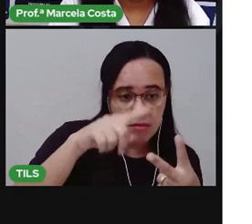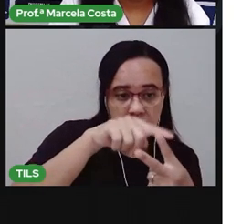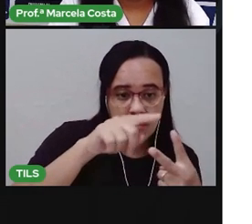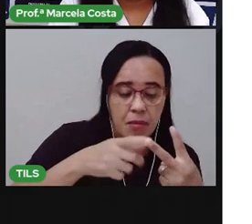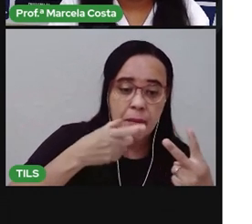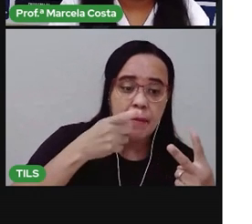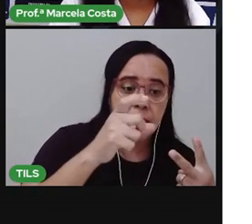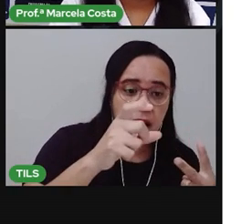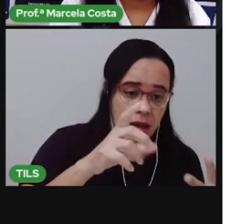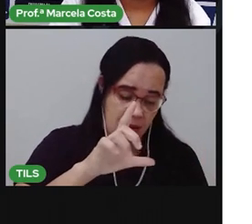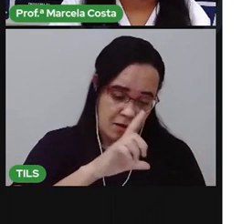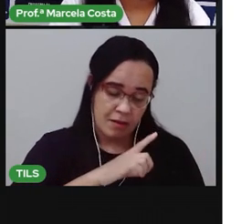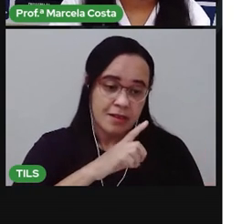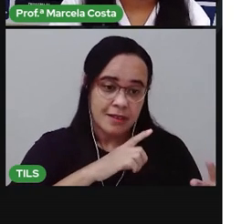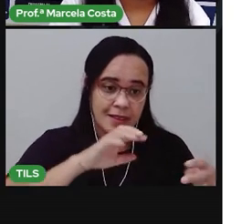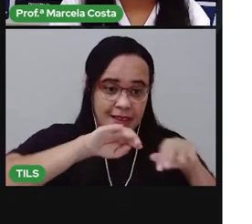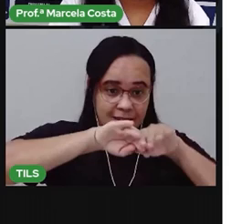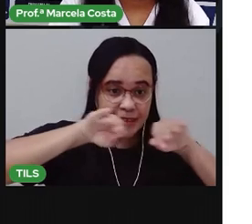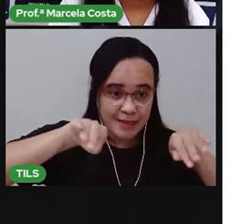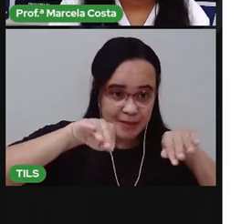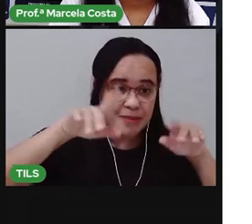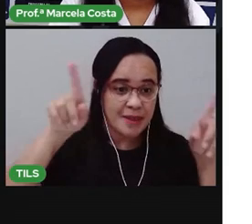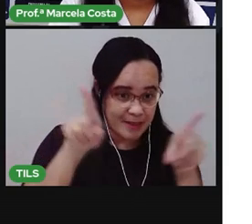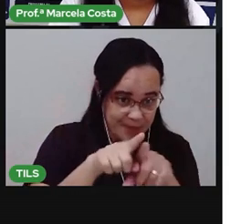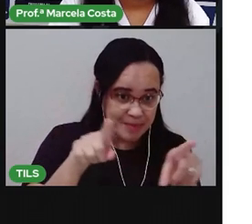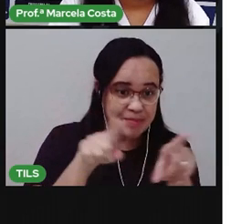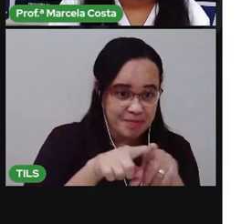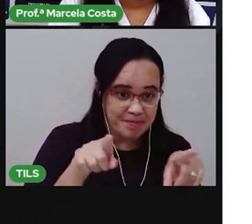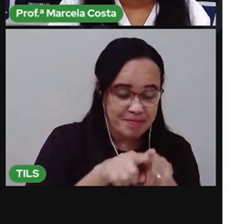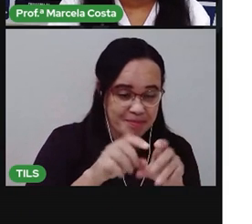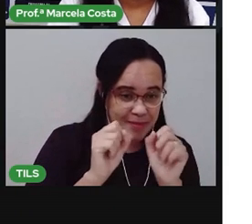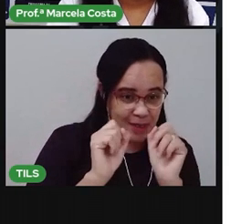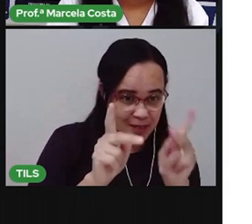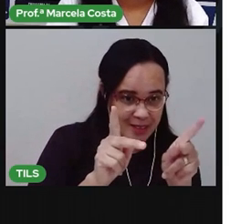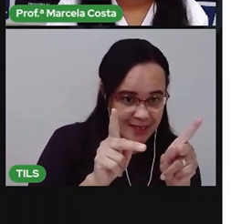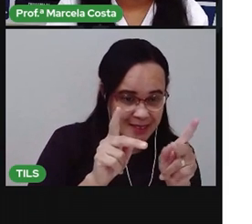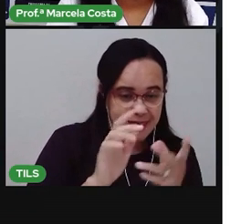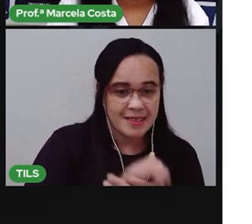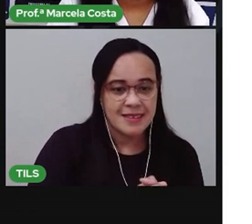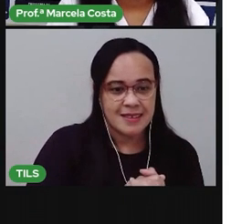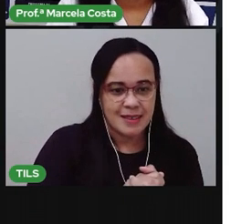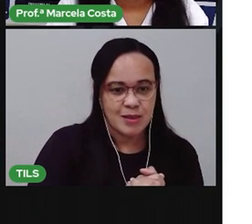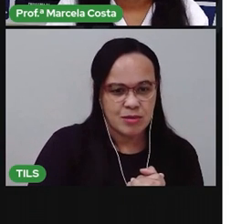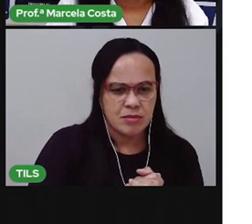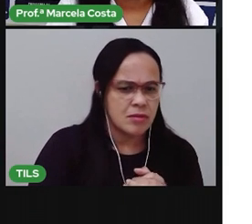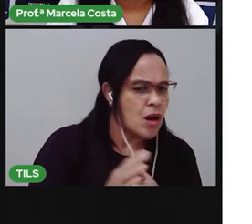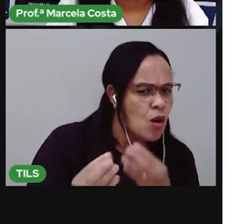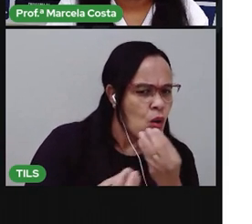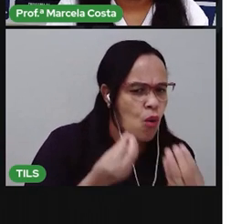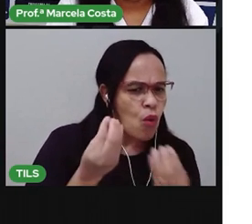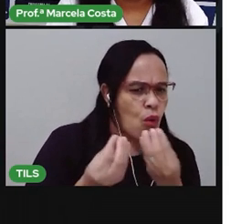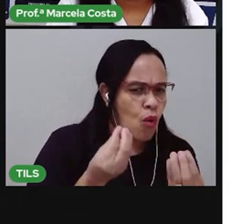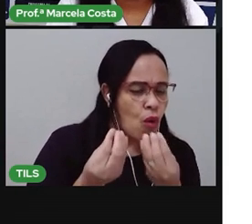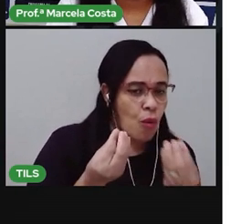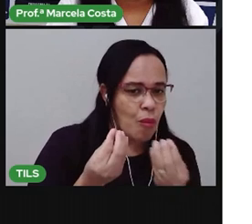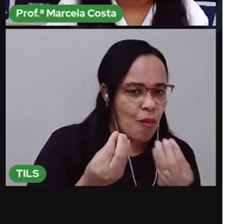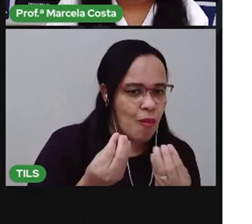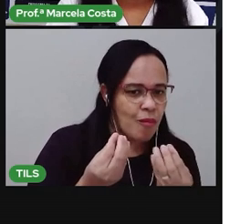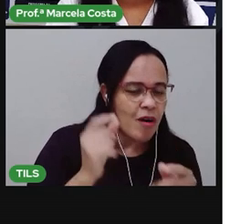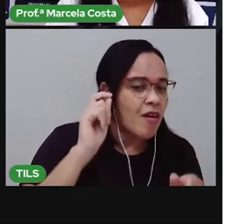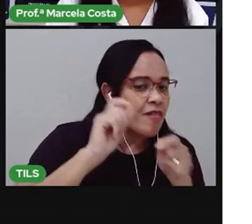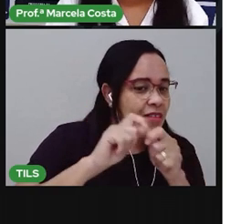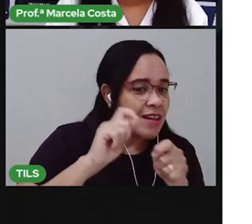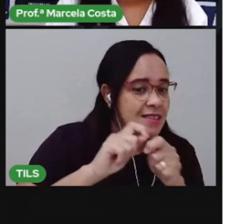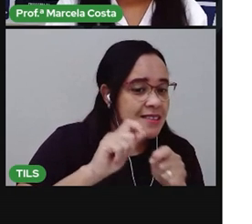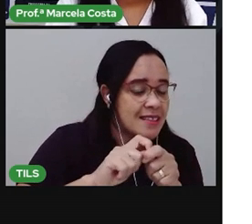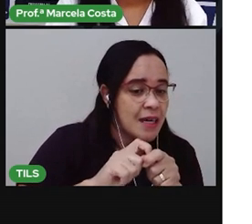espaço separando essas palavras. É isso? E a ação que eu tô indicando aqui é a ação de